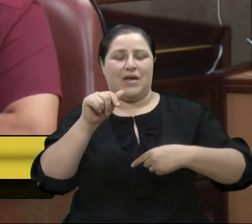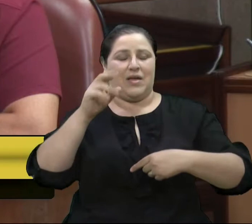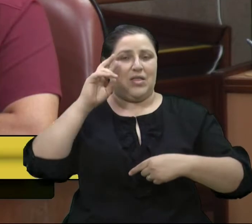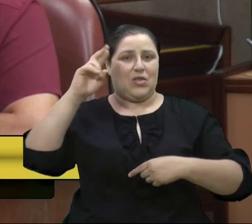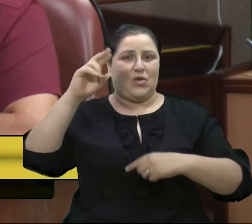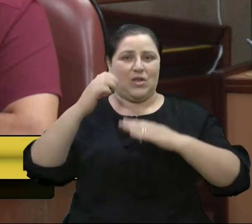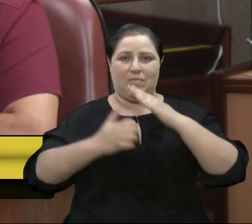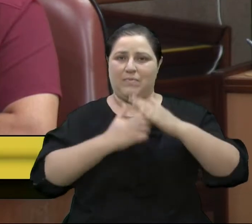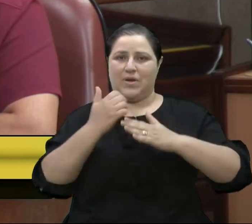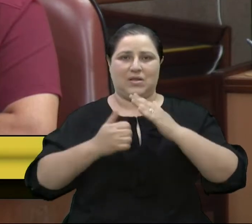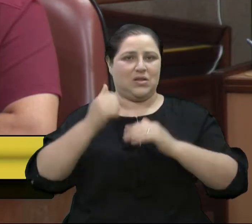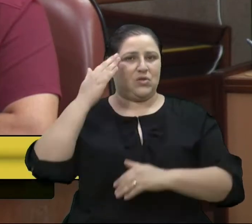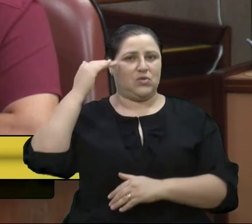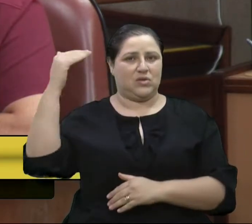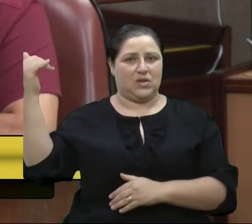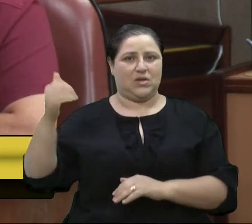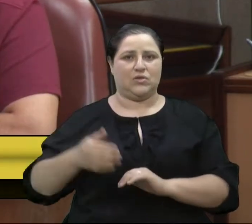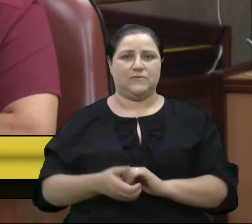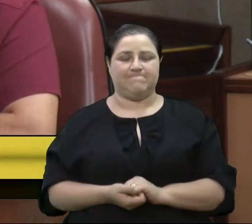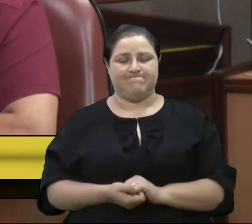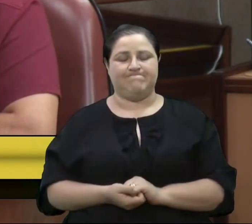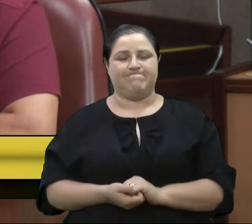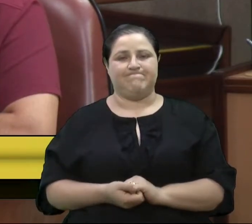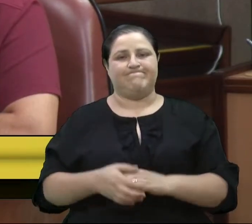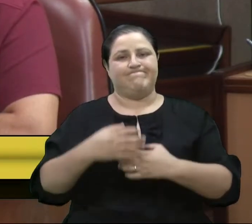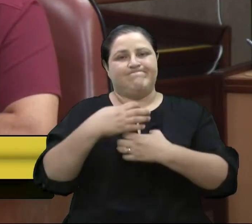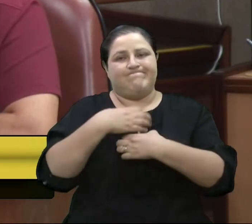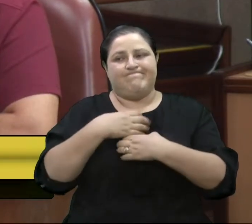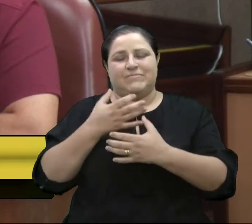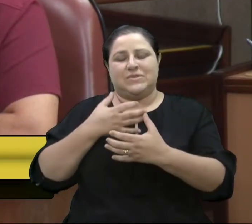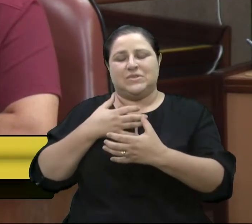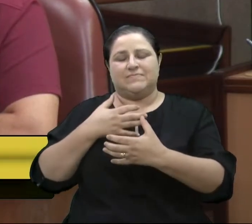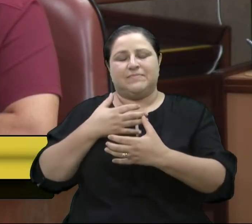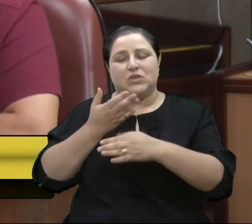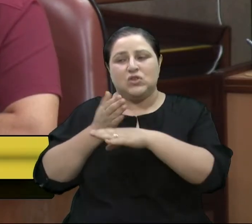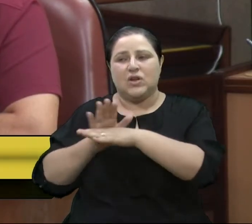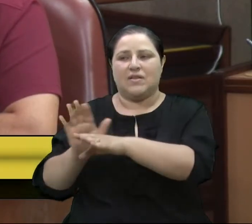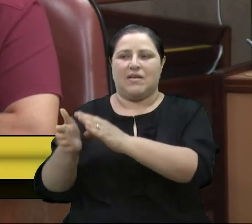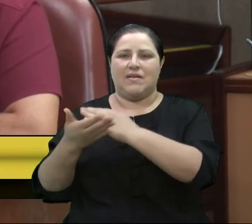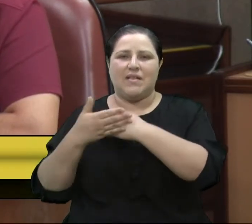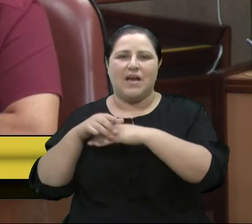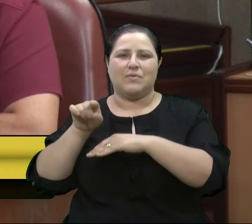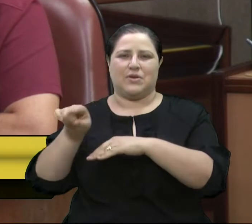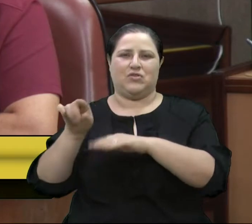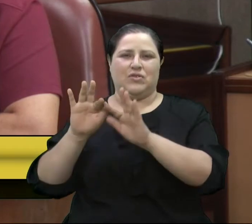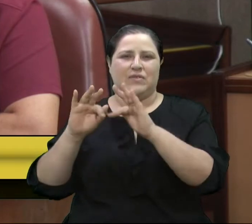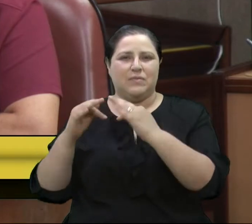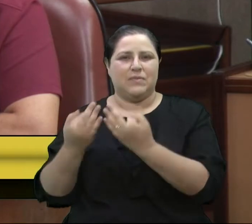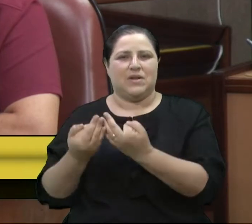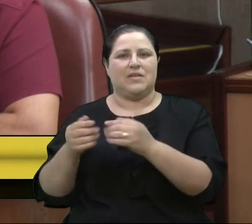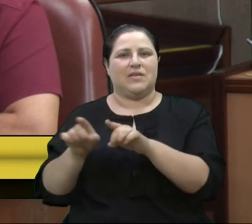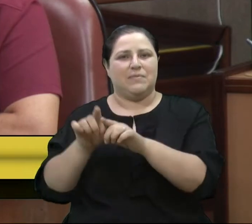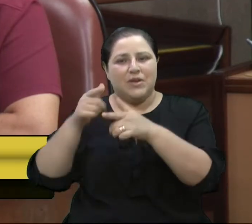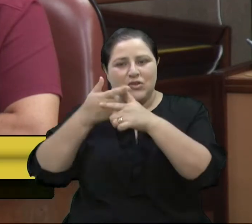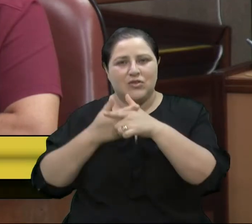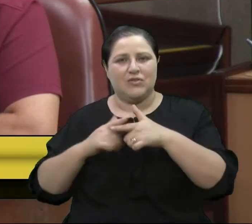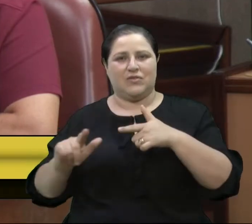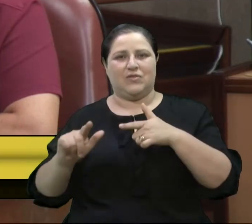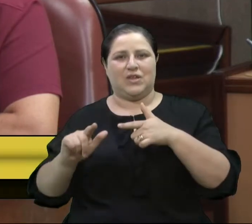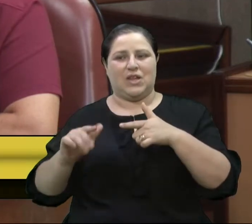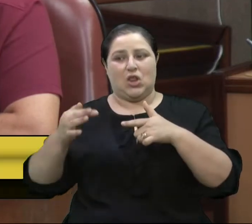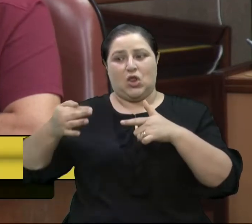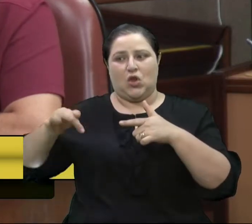desejar muita solidariedade para ti, para a tua família, Adriana. E aqui a dor seja compartilhada com todos os colegas vereadores.